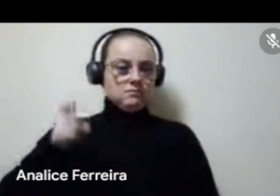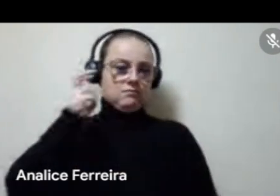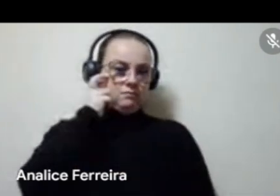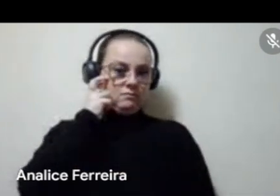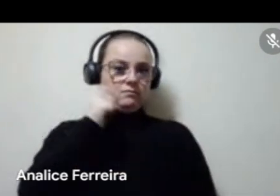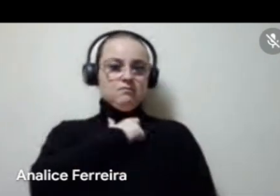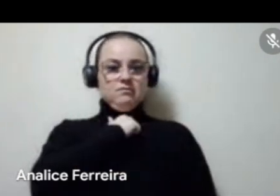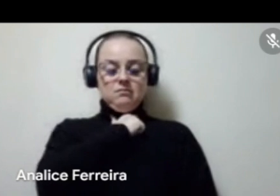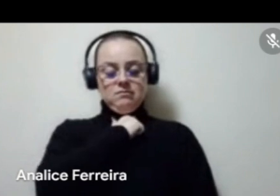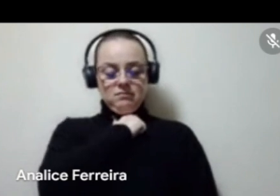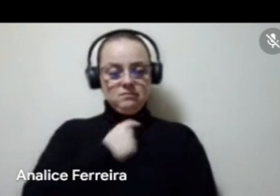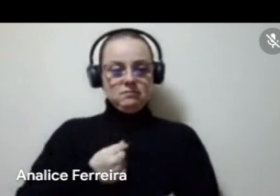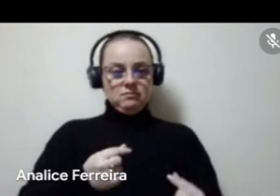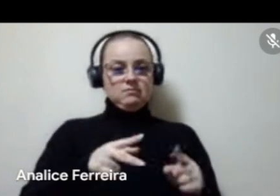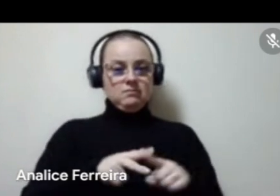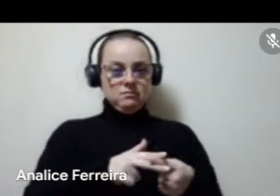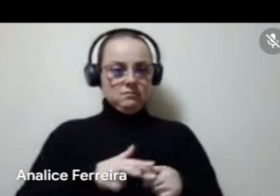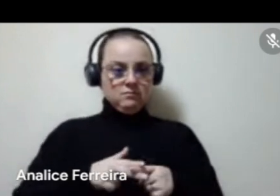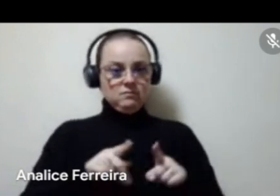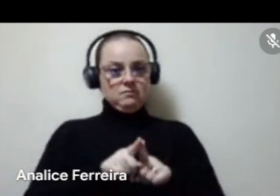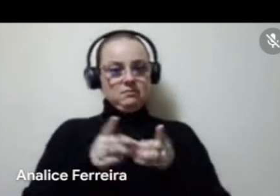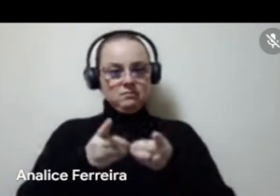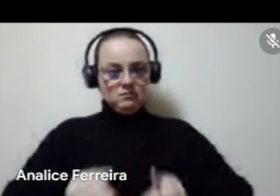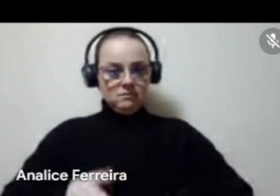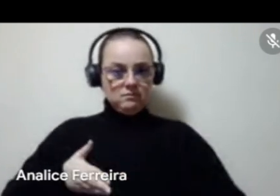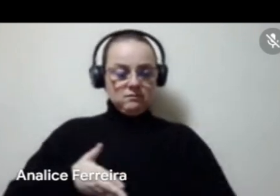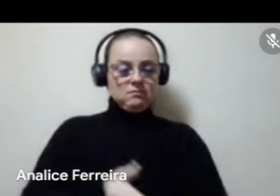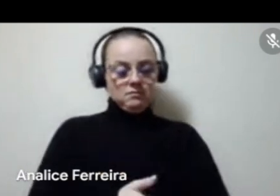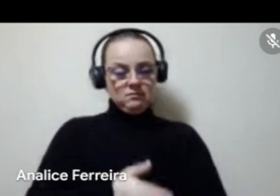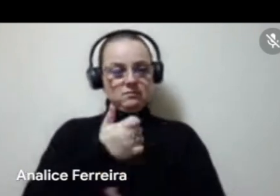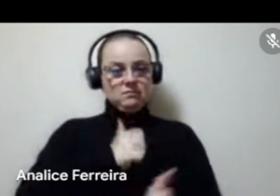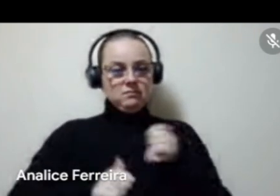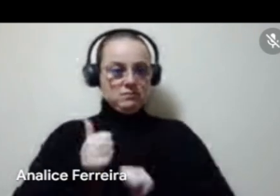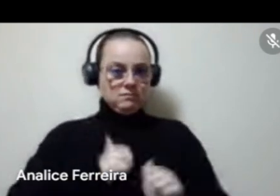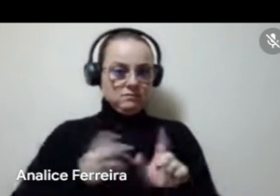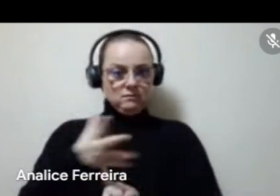garantir o financiamento e a manutenção, e democratizar o acesso à produção artística e cultural.